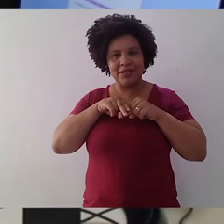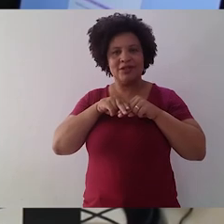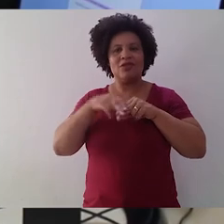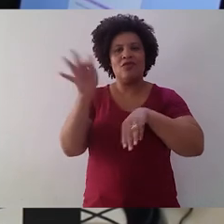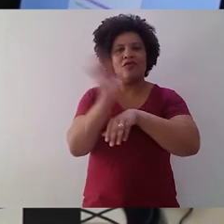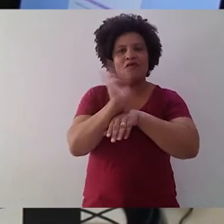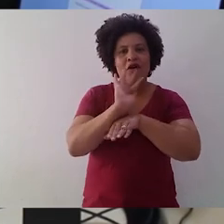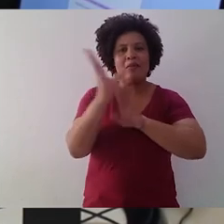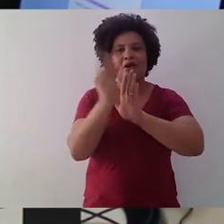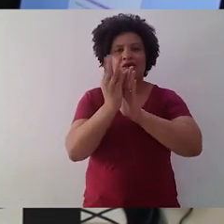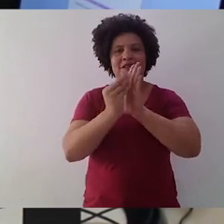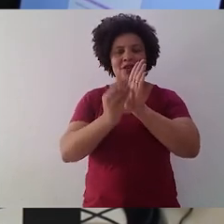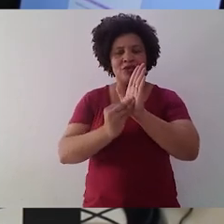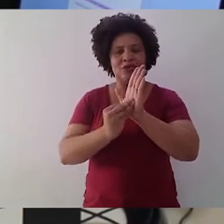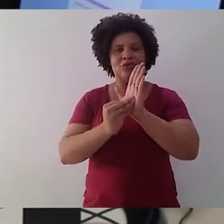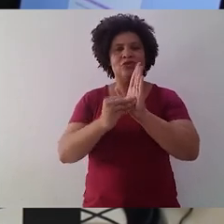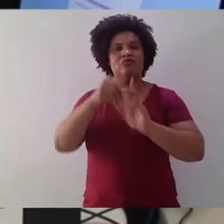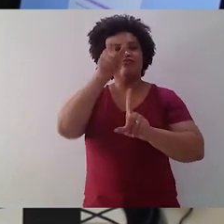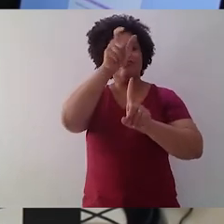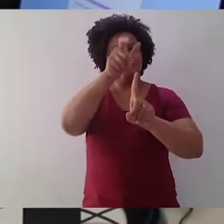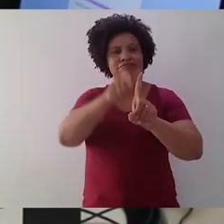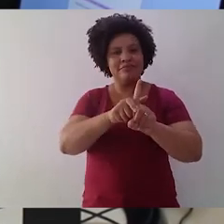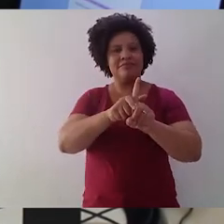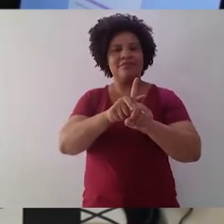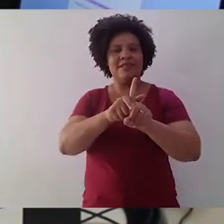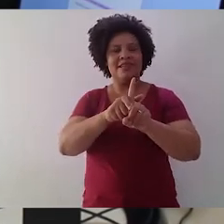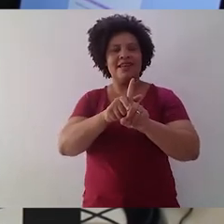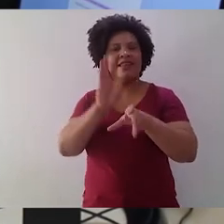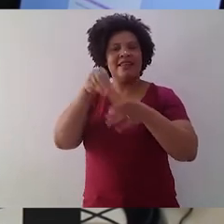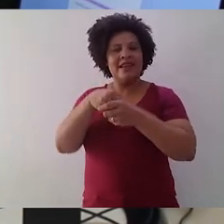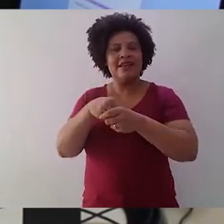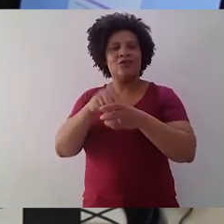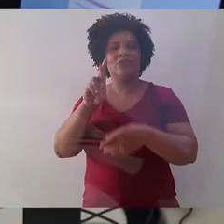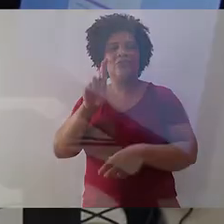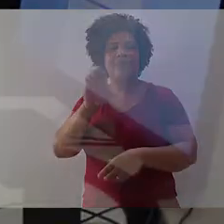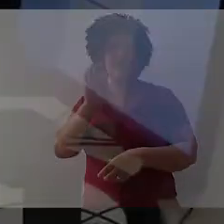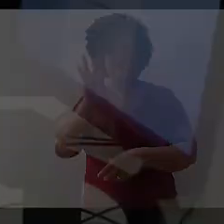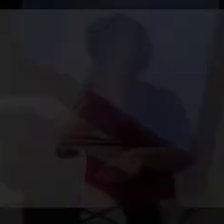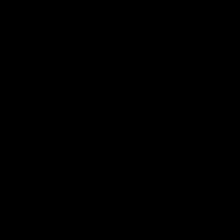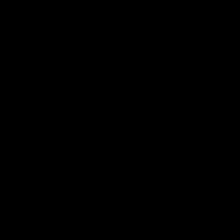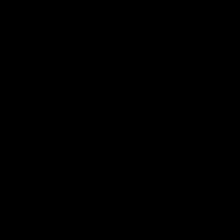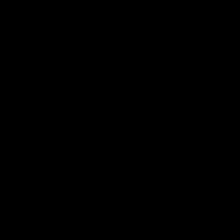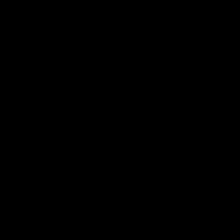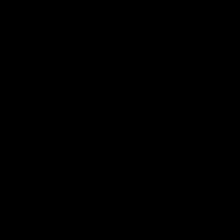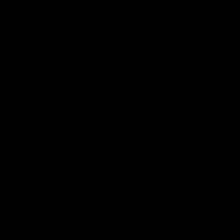a partir dos princípios da retórica, nós vamos encontrar uma melhor condição de escrever.